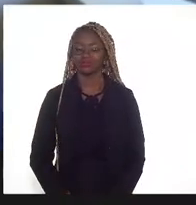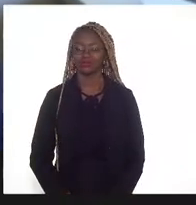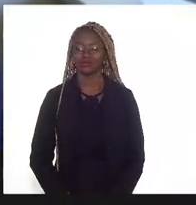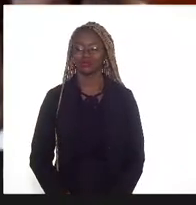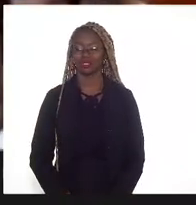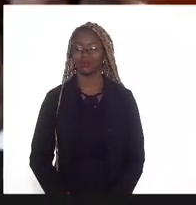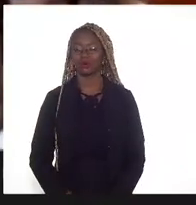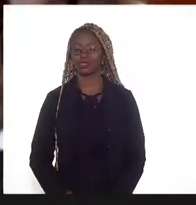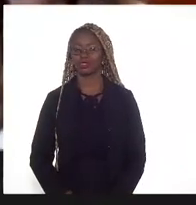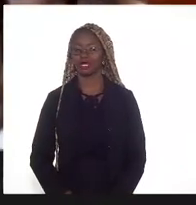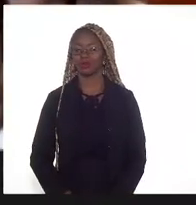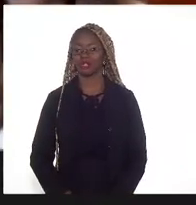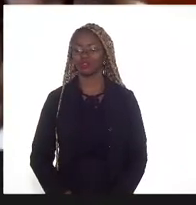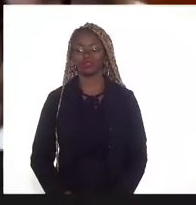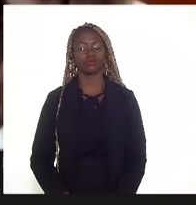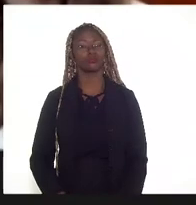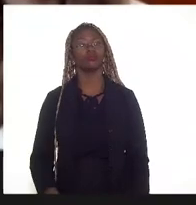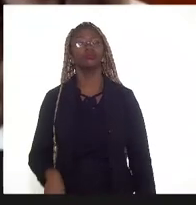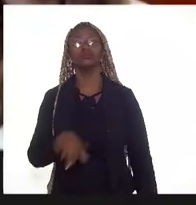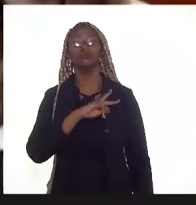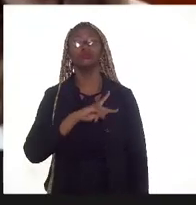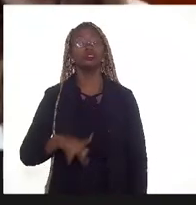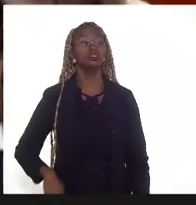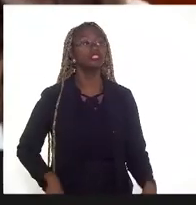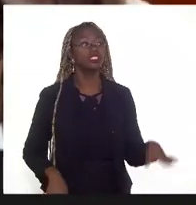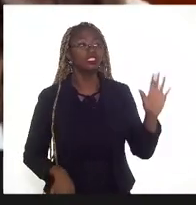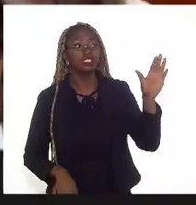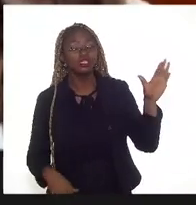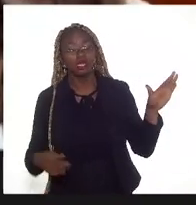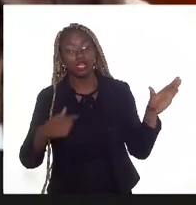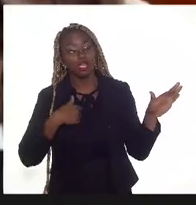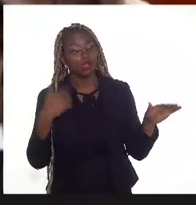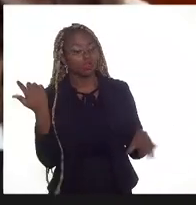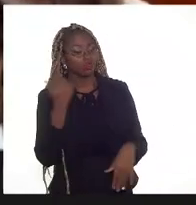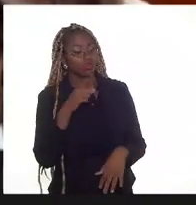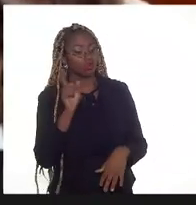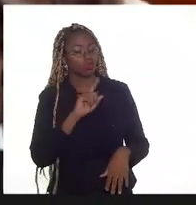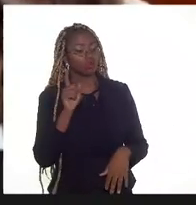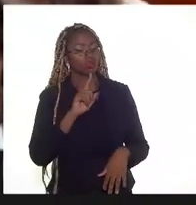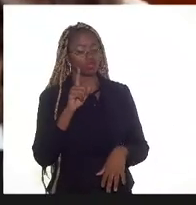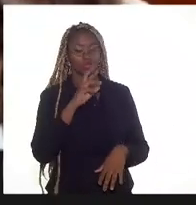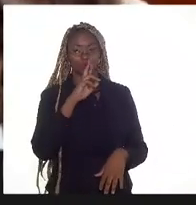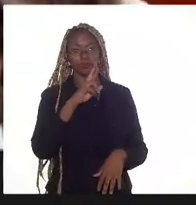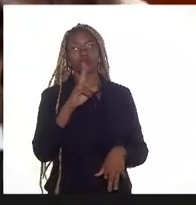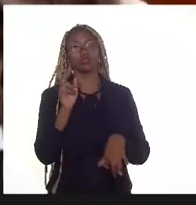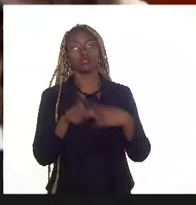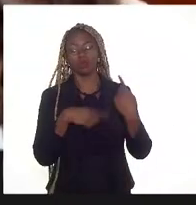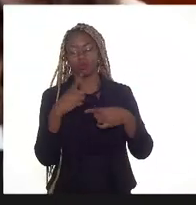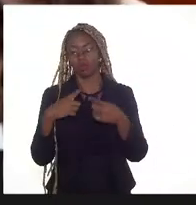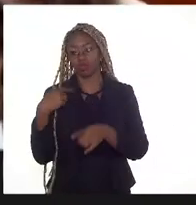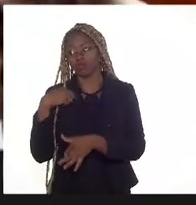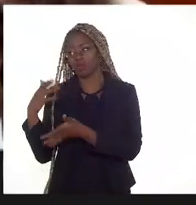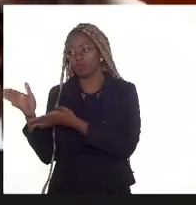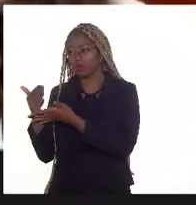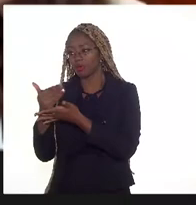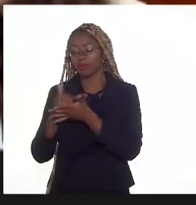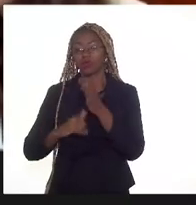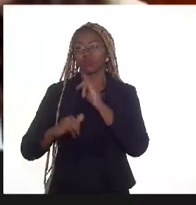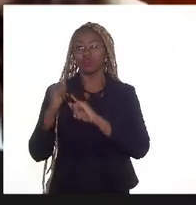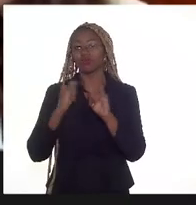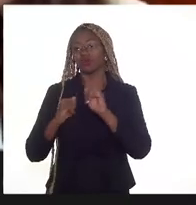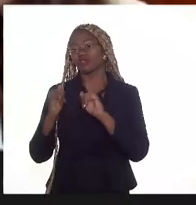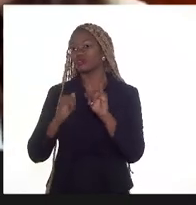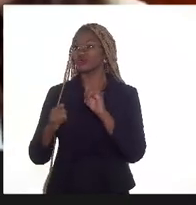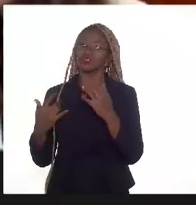Presidente, eu prefiro responder posteriormente para não passar nenhuma informação equivocada para os senhores.